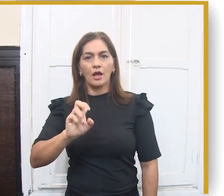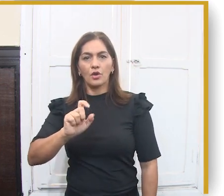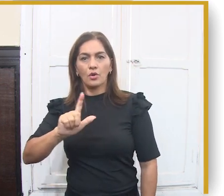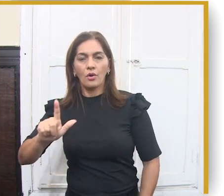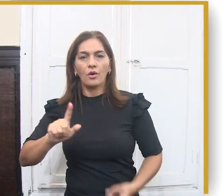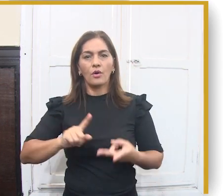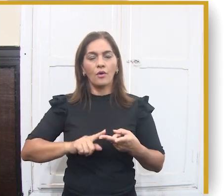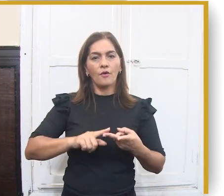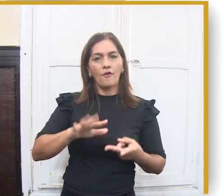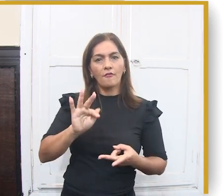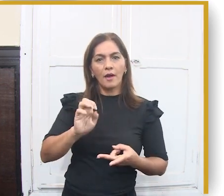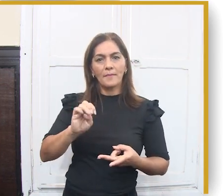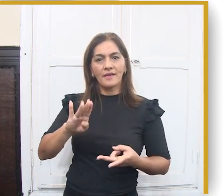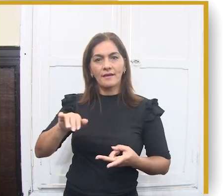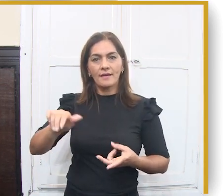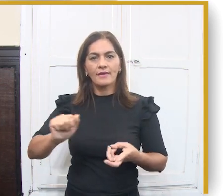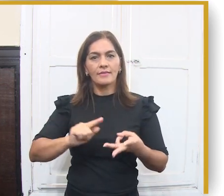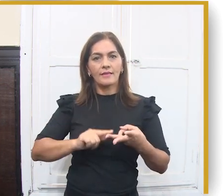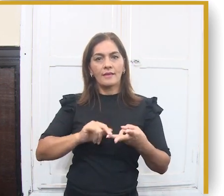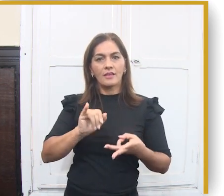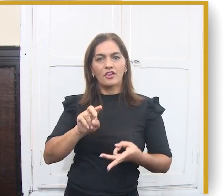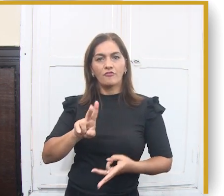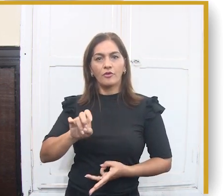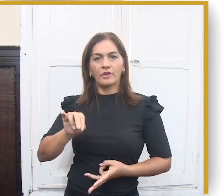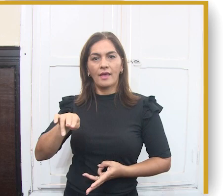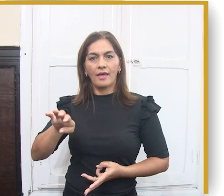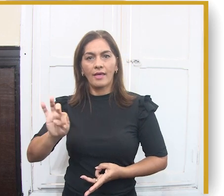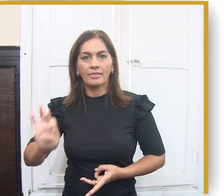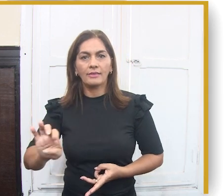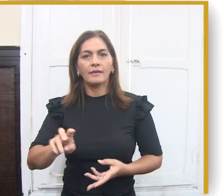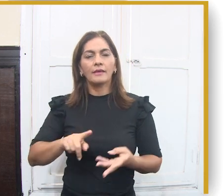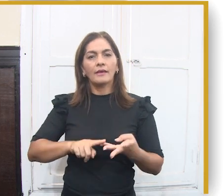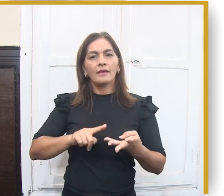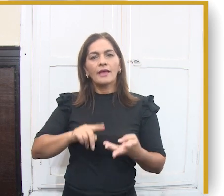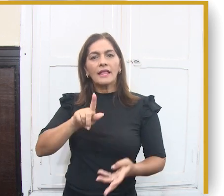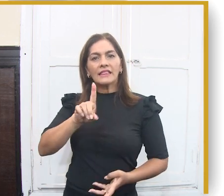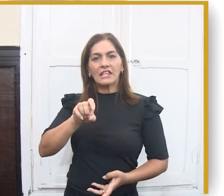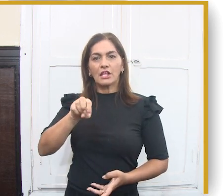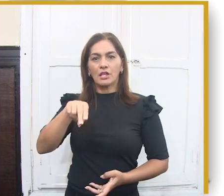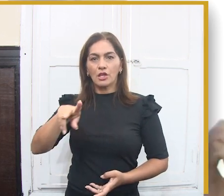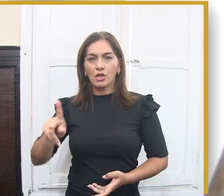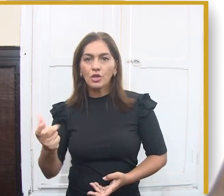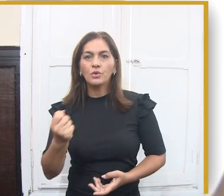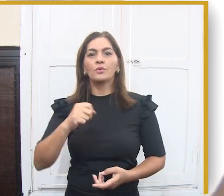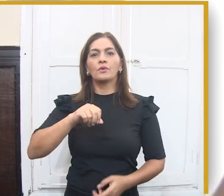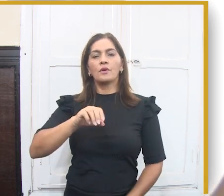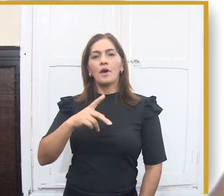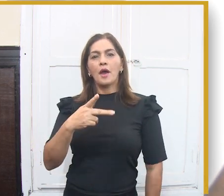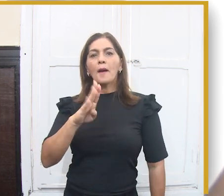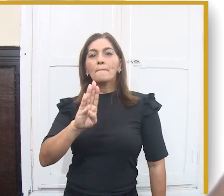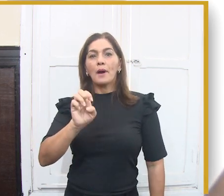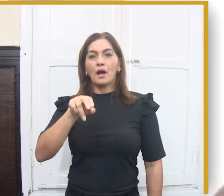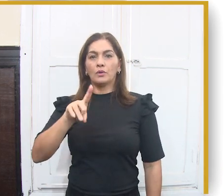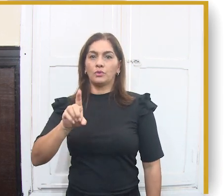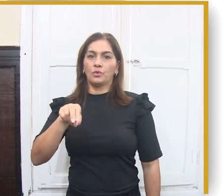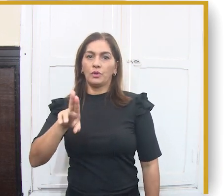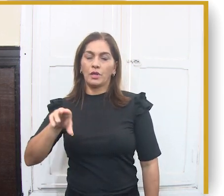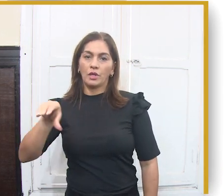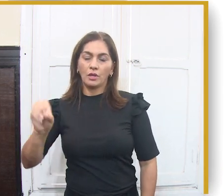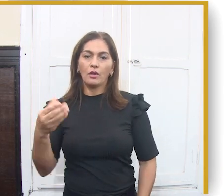-chefe de gabinete de Ubras Fora, também estender os nossos cumprimentos e agradecimentos aos demais secretários.